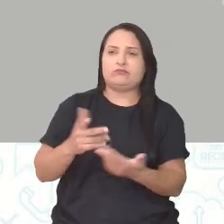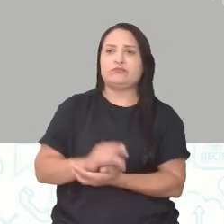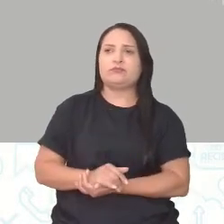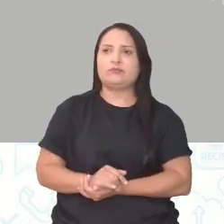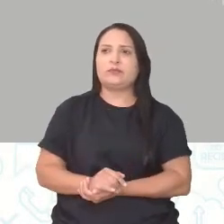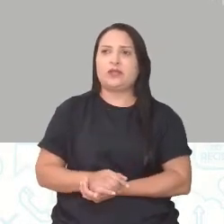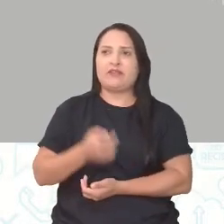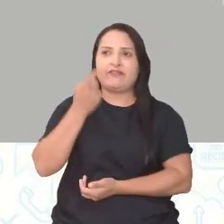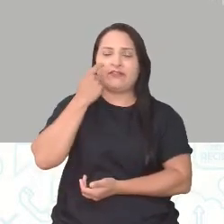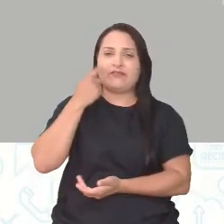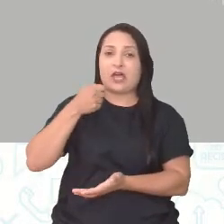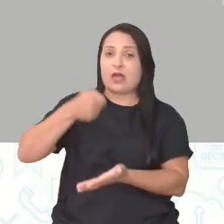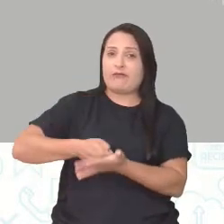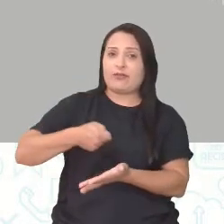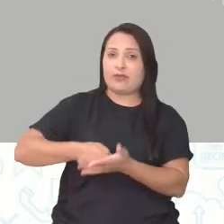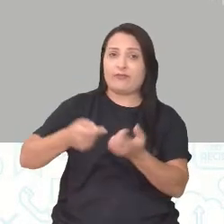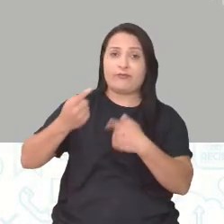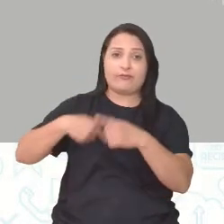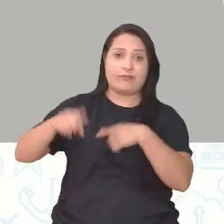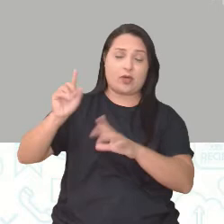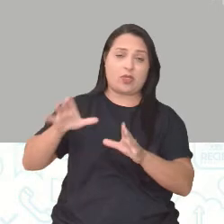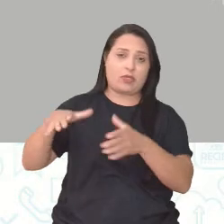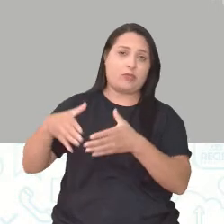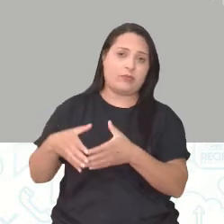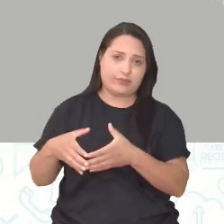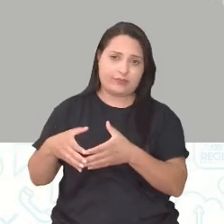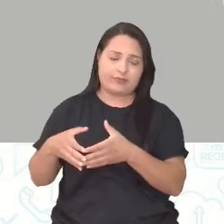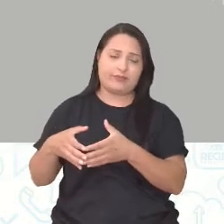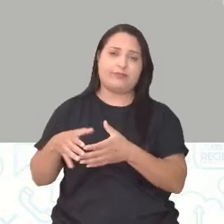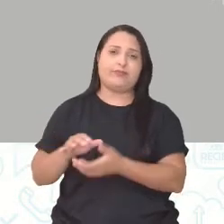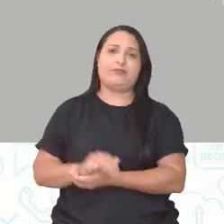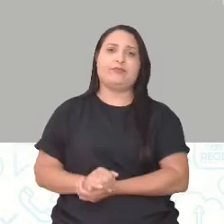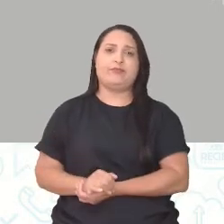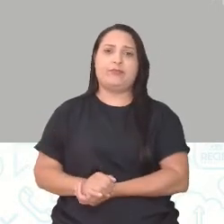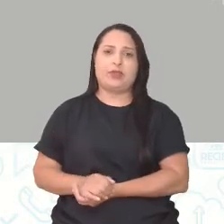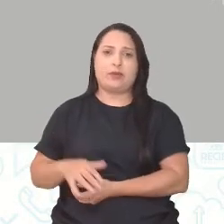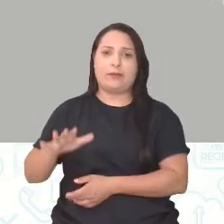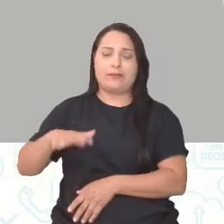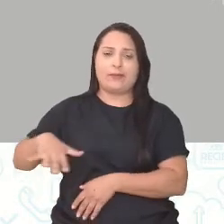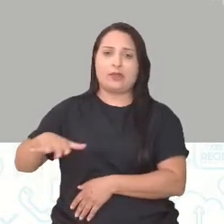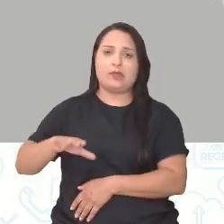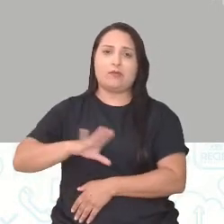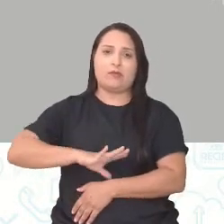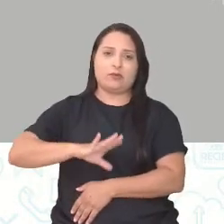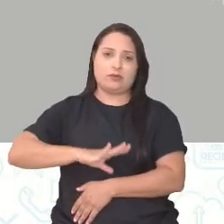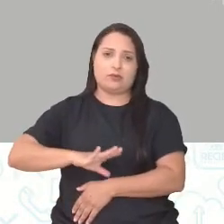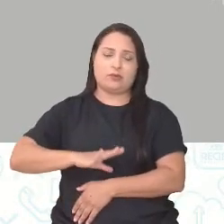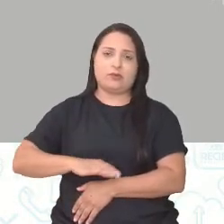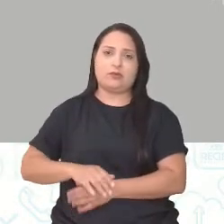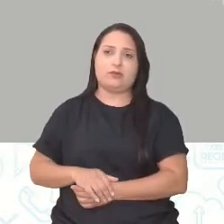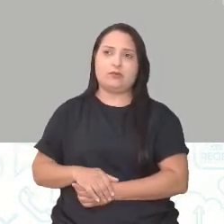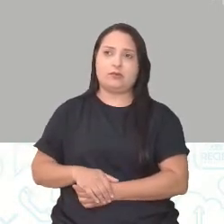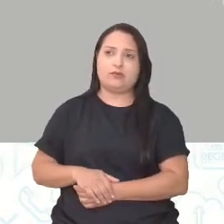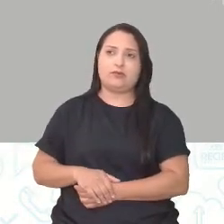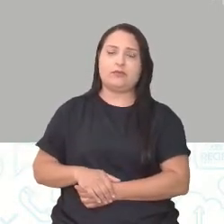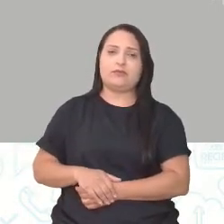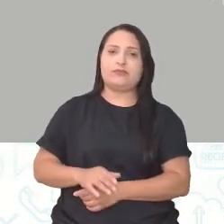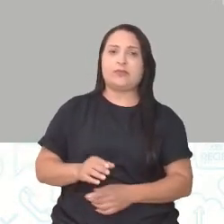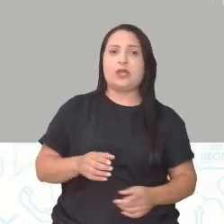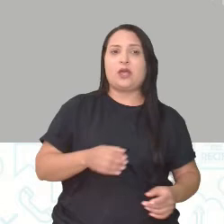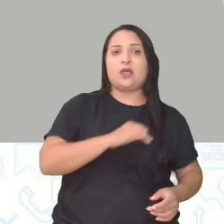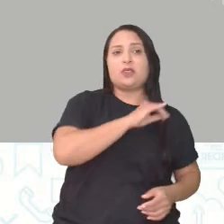dos revolucionários, né? Das cortes portuguesas. O retorno de Dom João para Portugal.